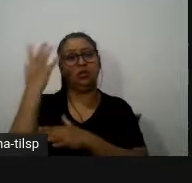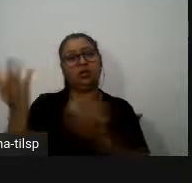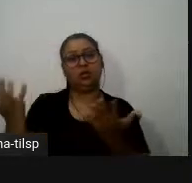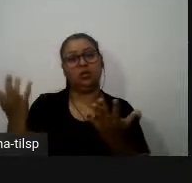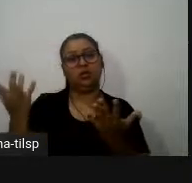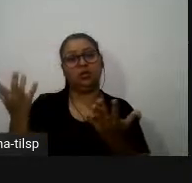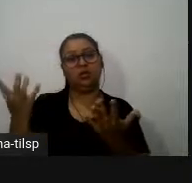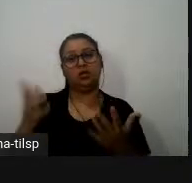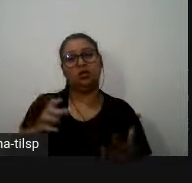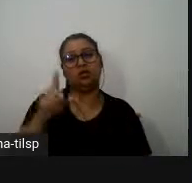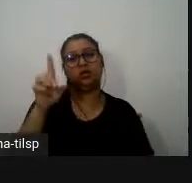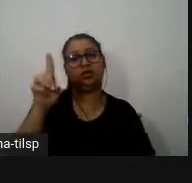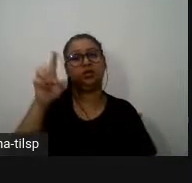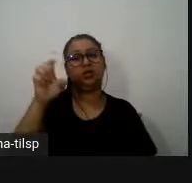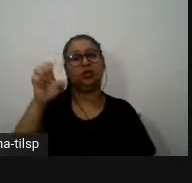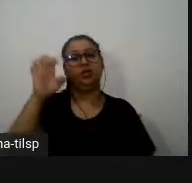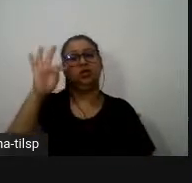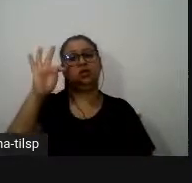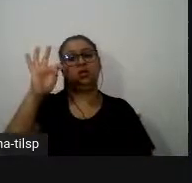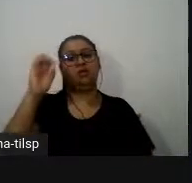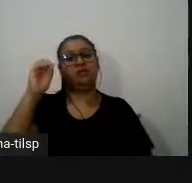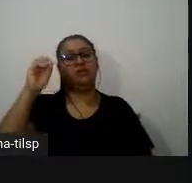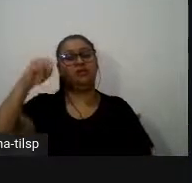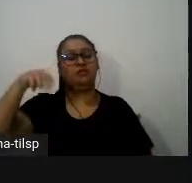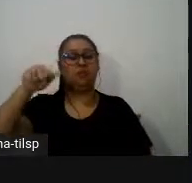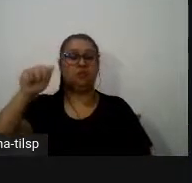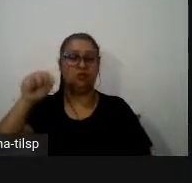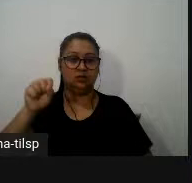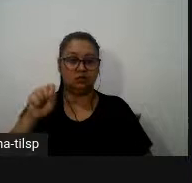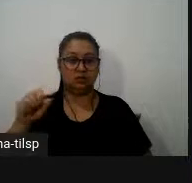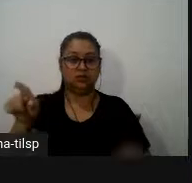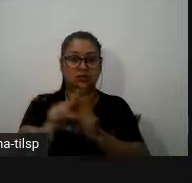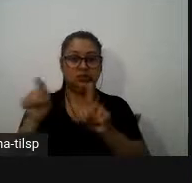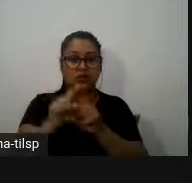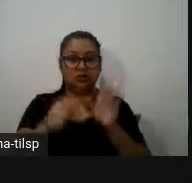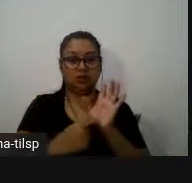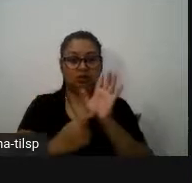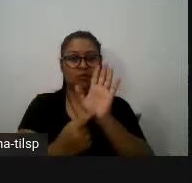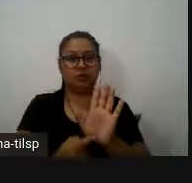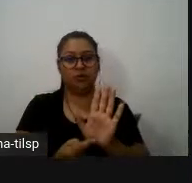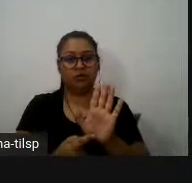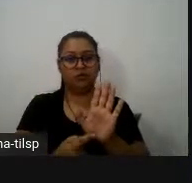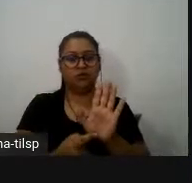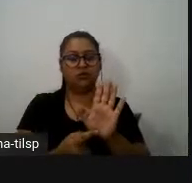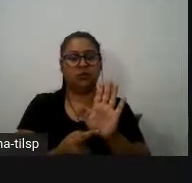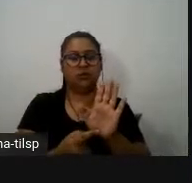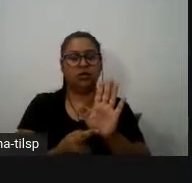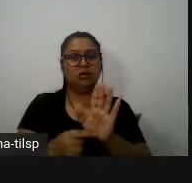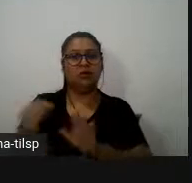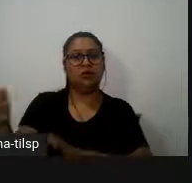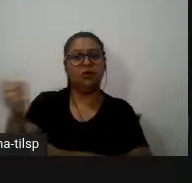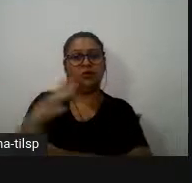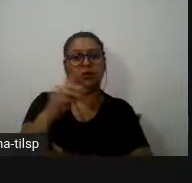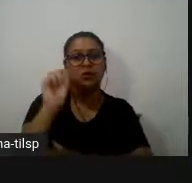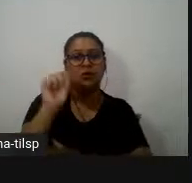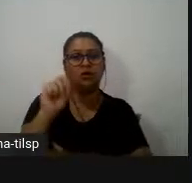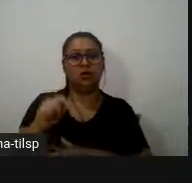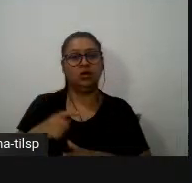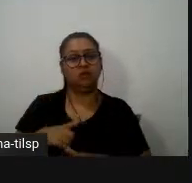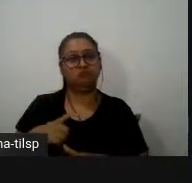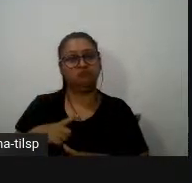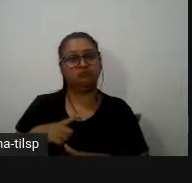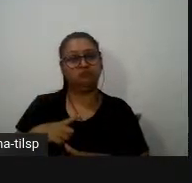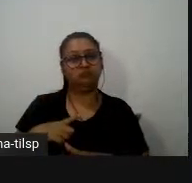tem a ver com a questão do caráter noticioso o presente do indicativo com valor genérico é